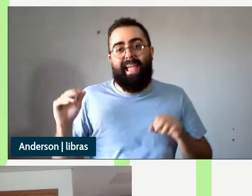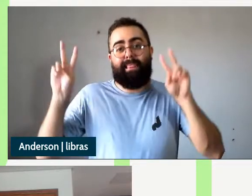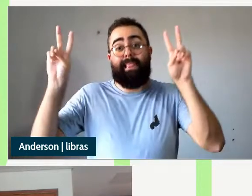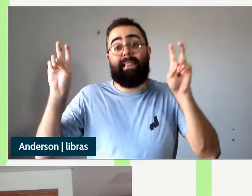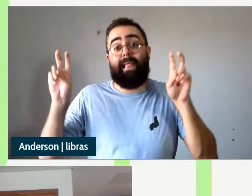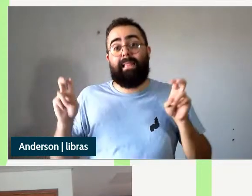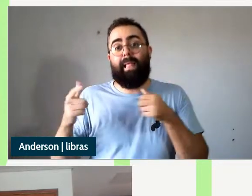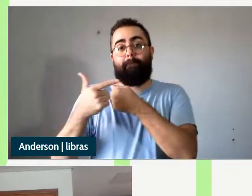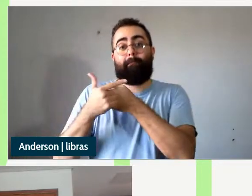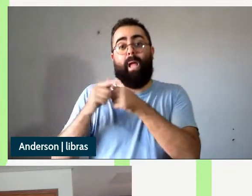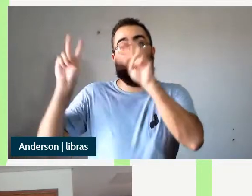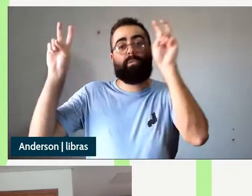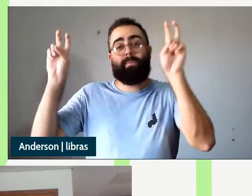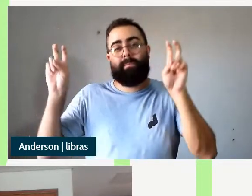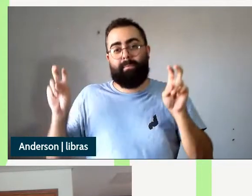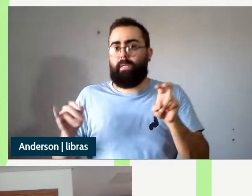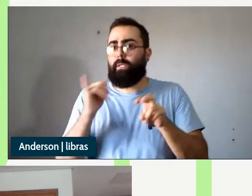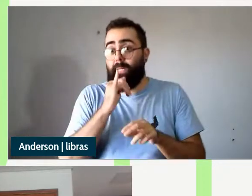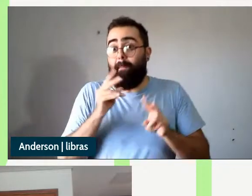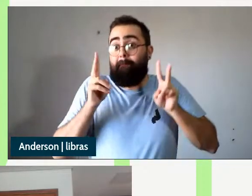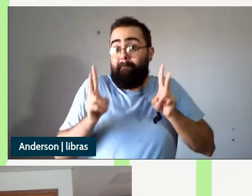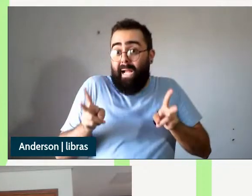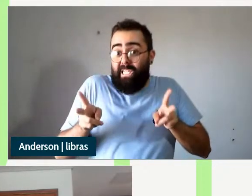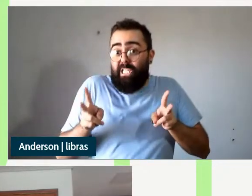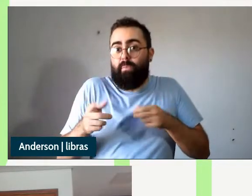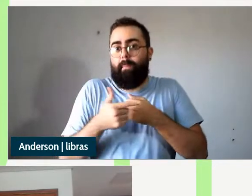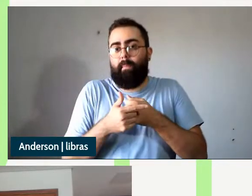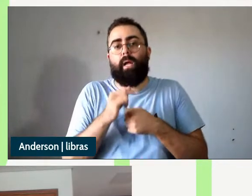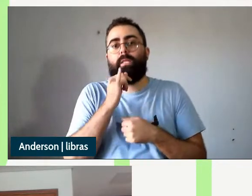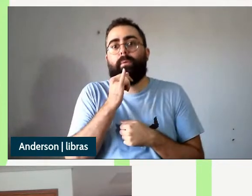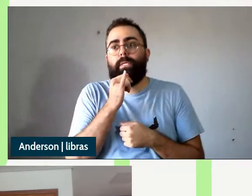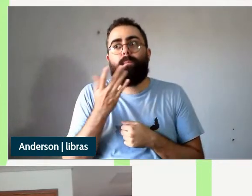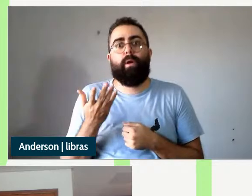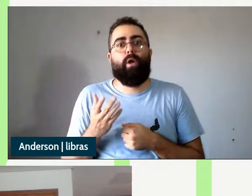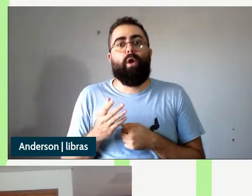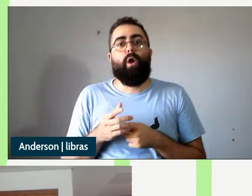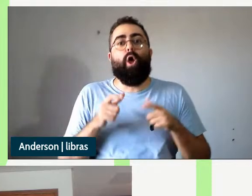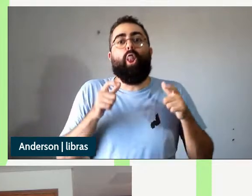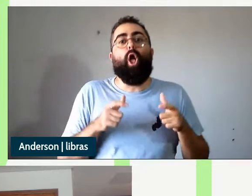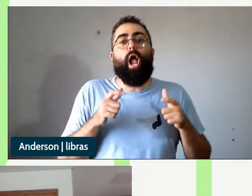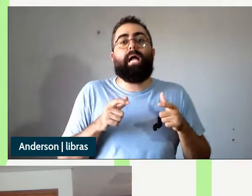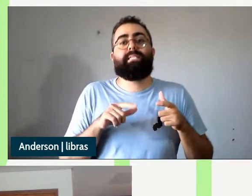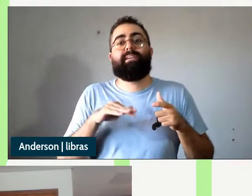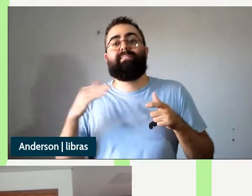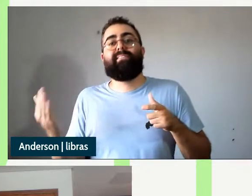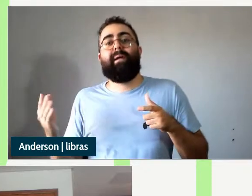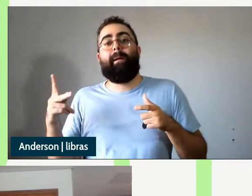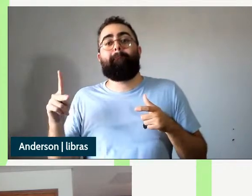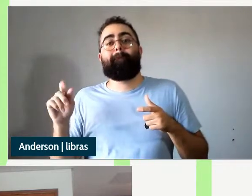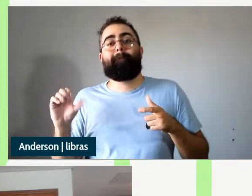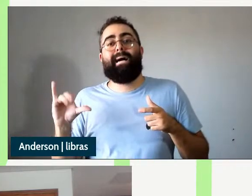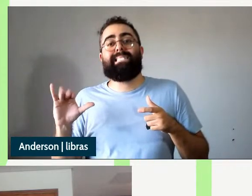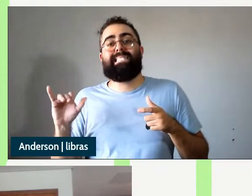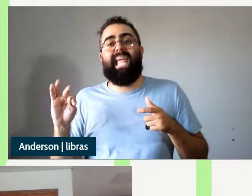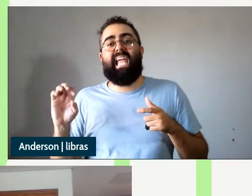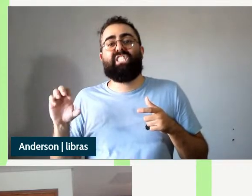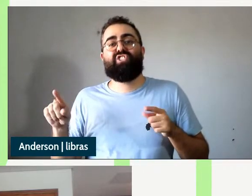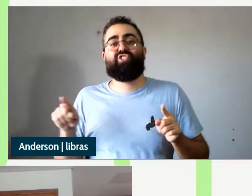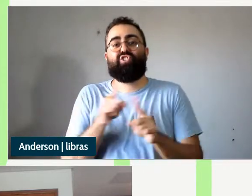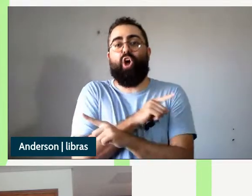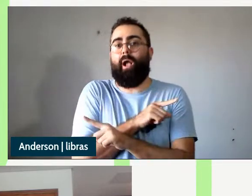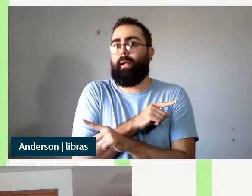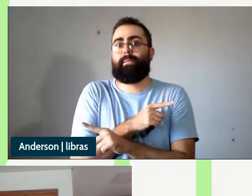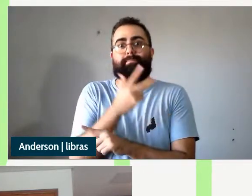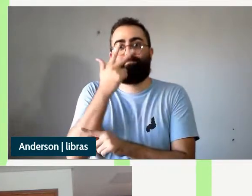os papéis a gente teria um locativo na frente de um paciente isso violaria a hierarquia e eu falei não então parece que não é isso que